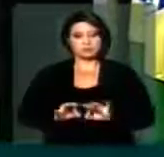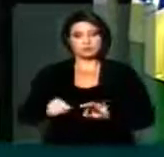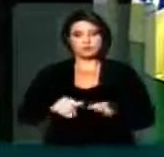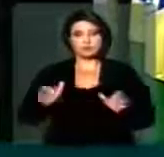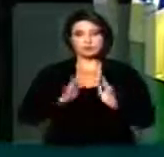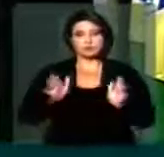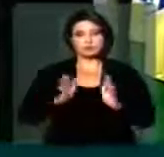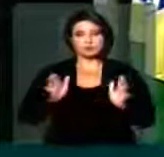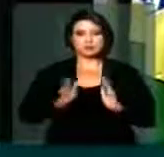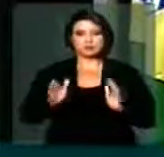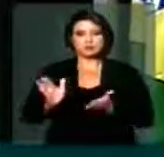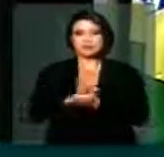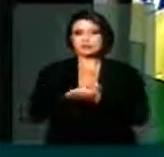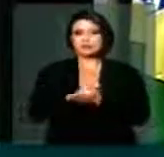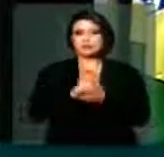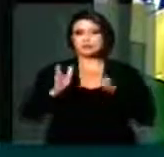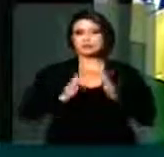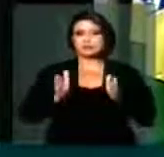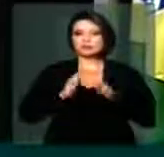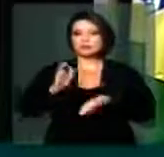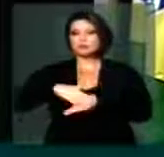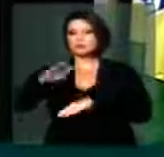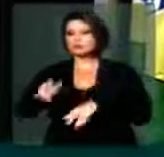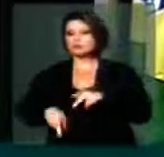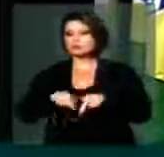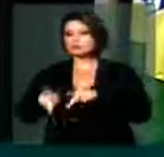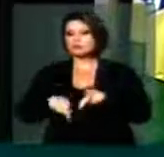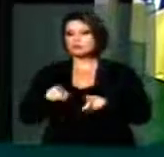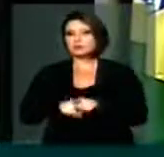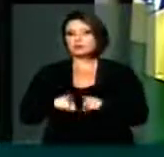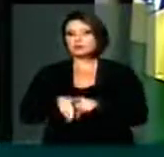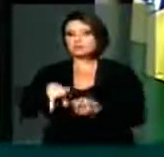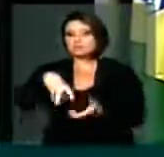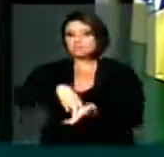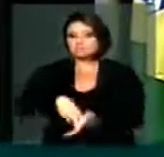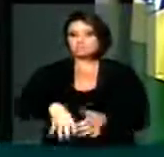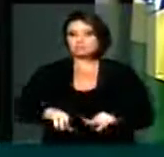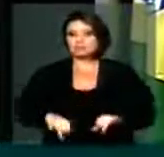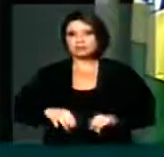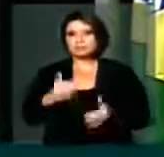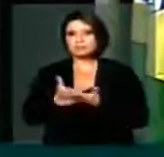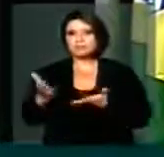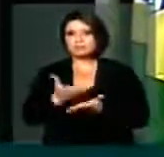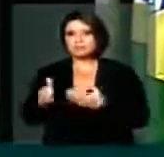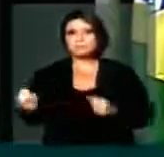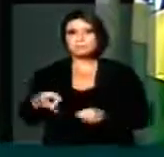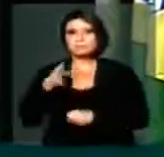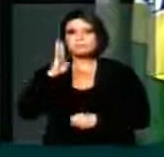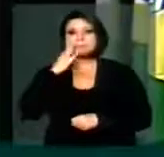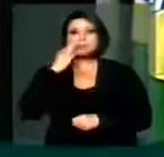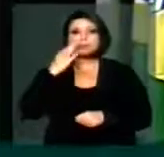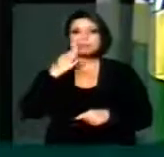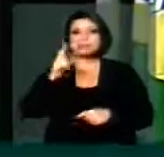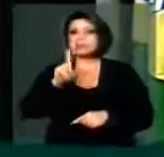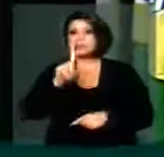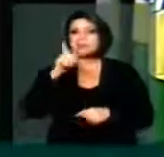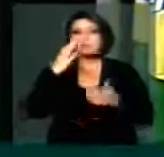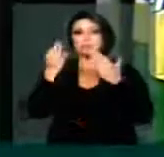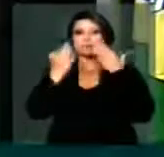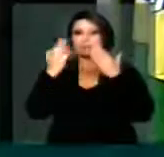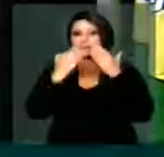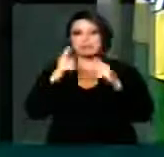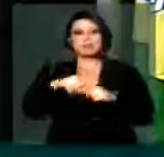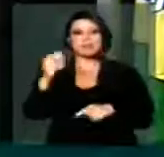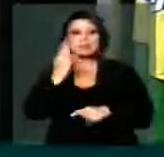que enriqueceu poucos e deixou os brasileiros com uma empresa de joelhos com perdas bilionárias. Não me venham com comparações,